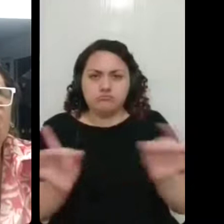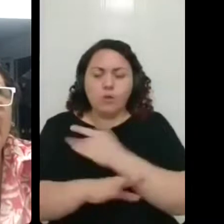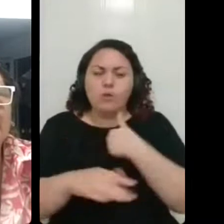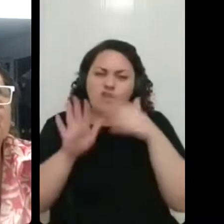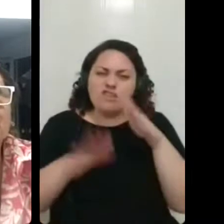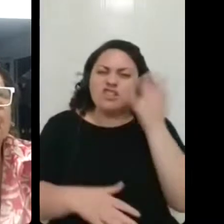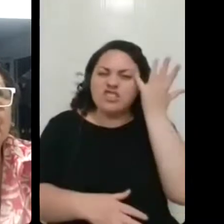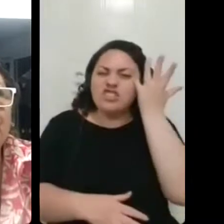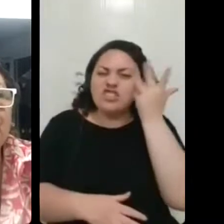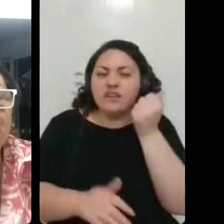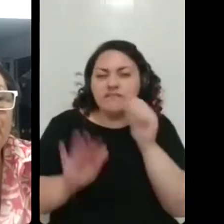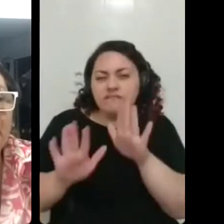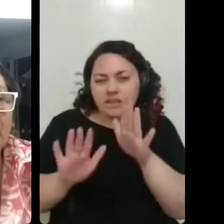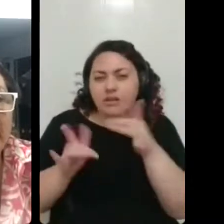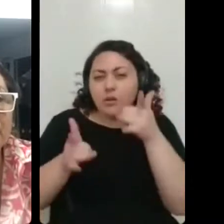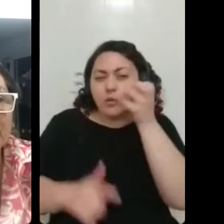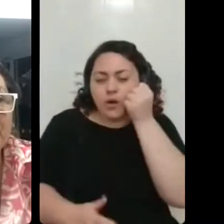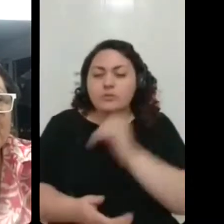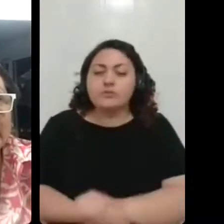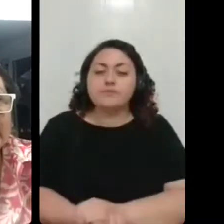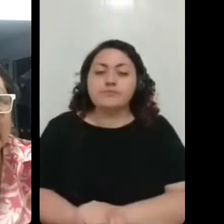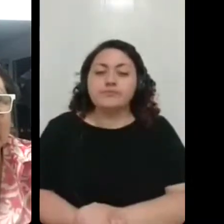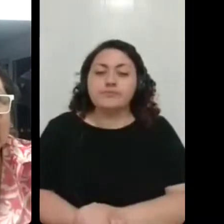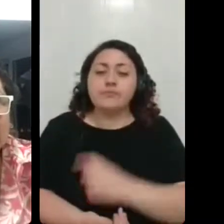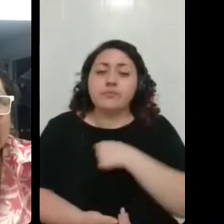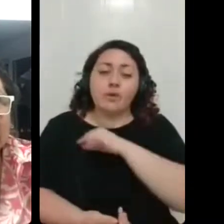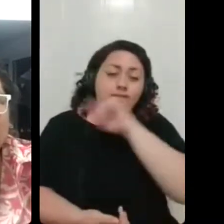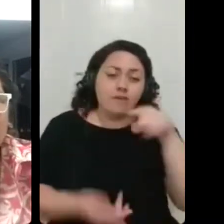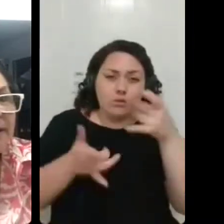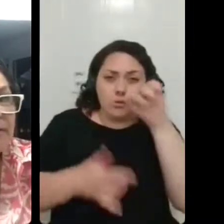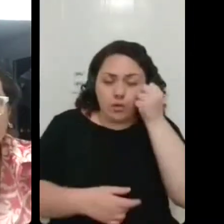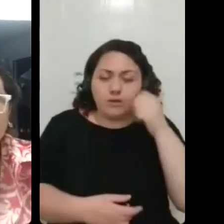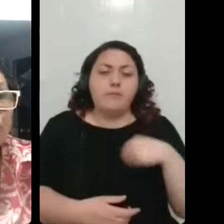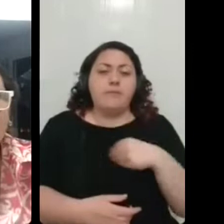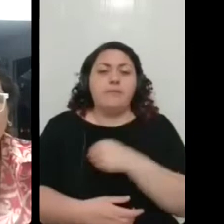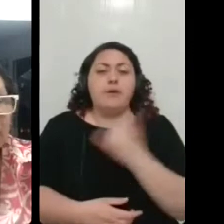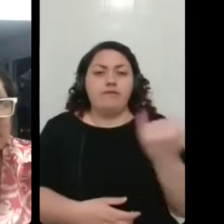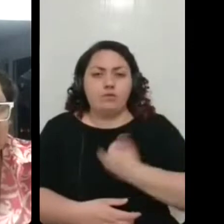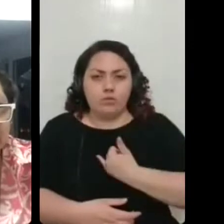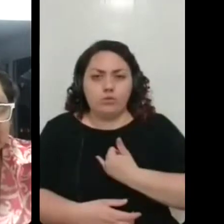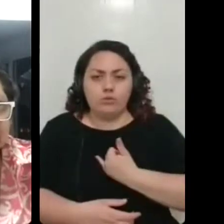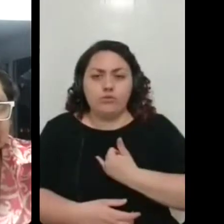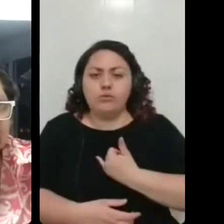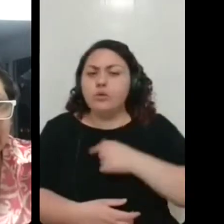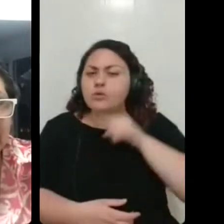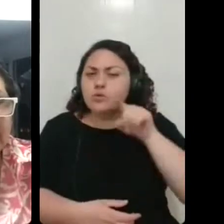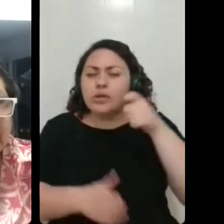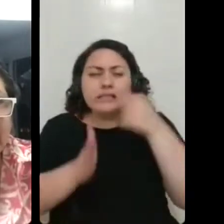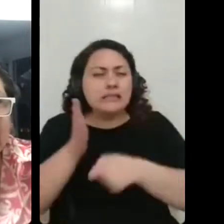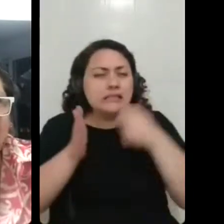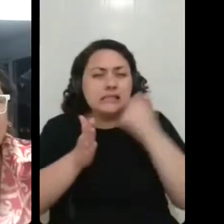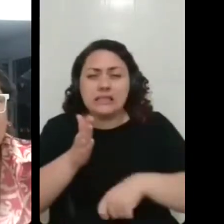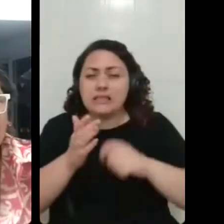cheguei no quarto, o meu médico me disse assim, tenta fazer tudo o que tu puder, né?